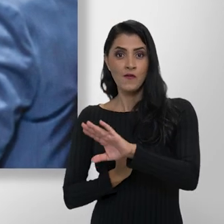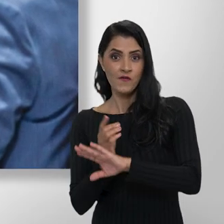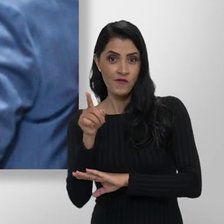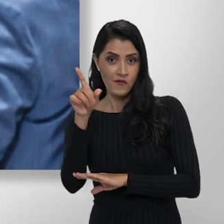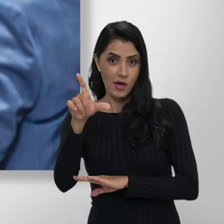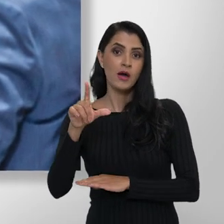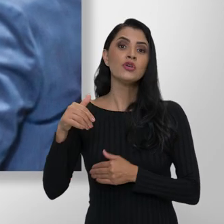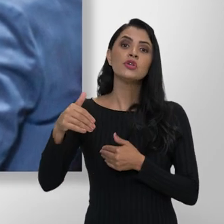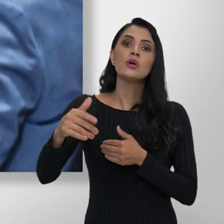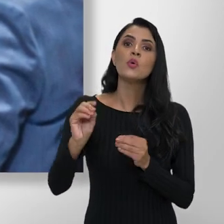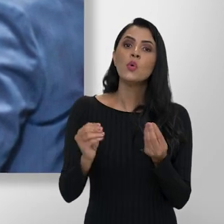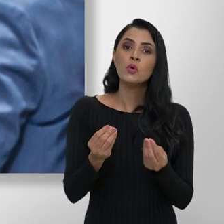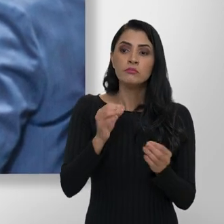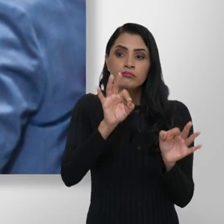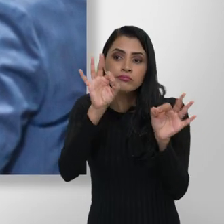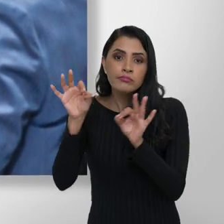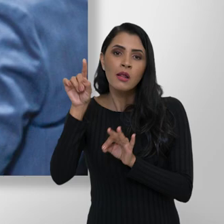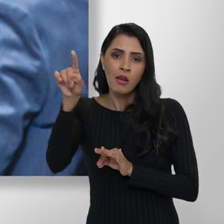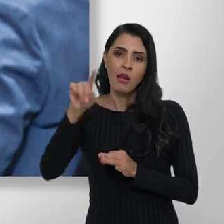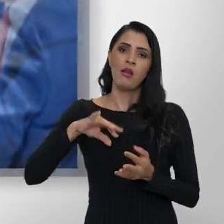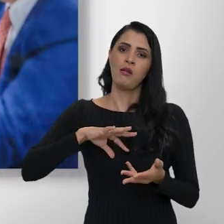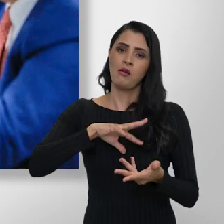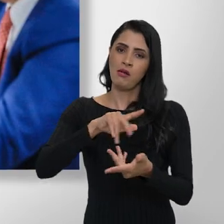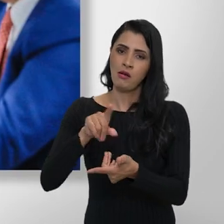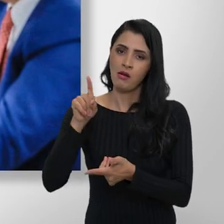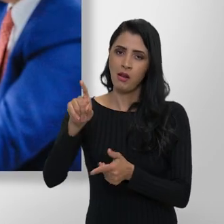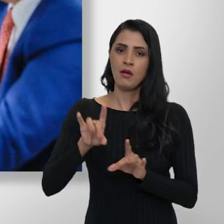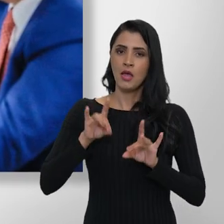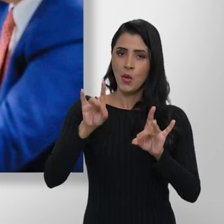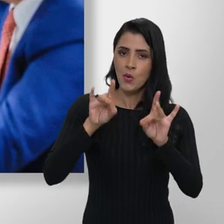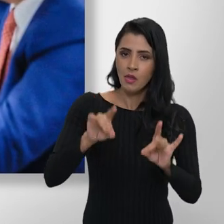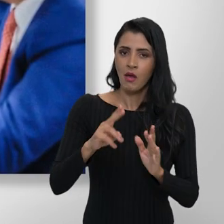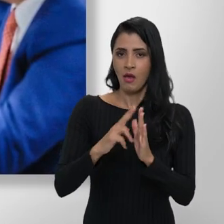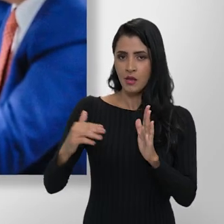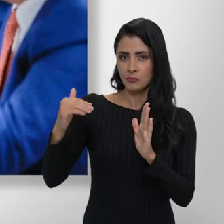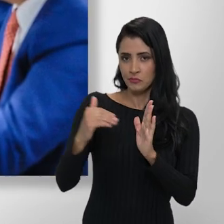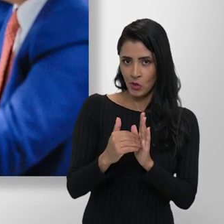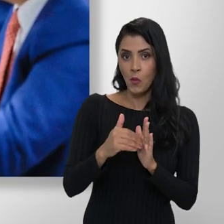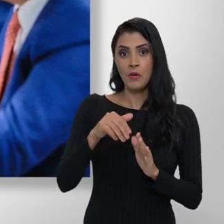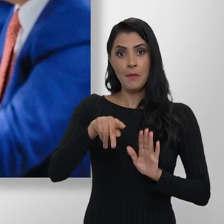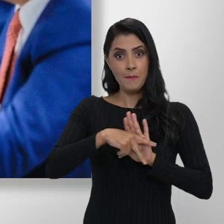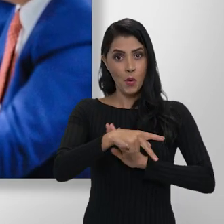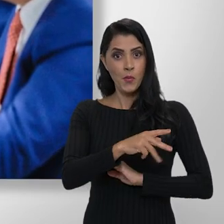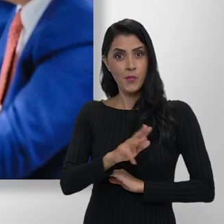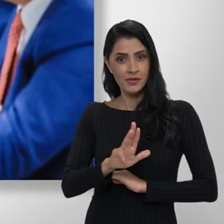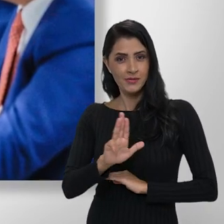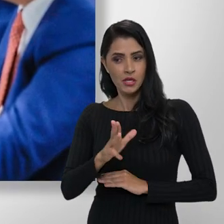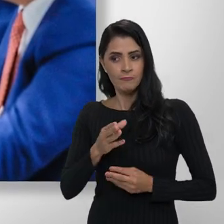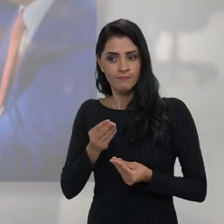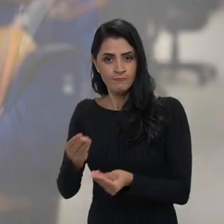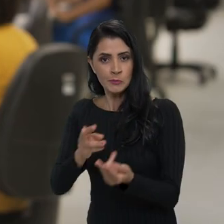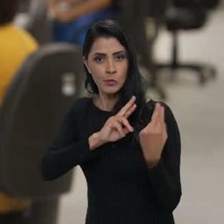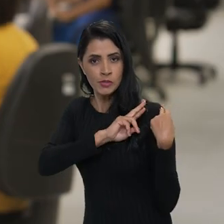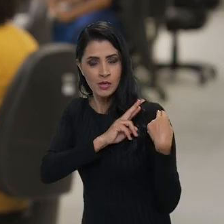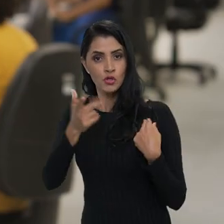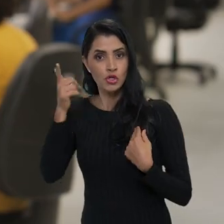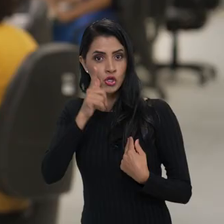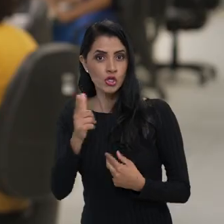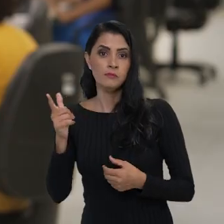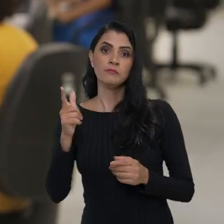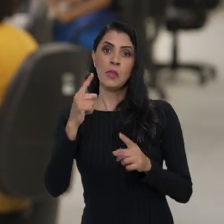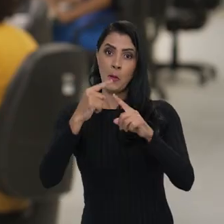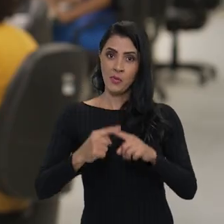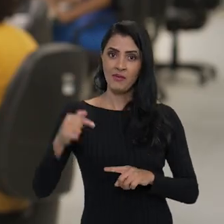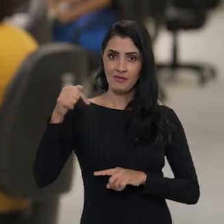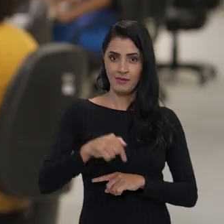ministra embarca nos próximos dias para acompanhar o Mundial na Austrália e Nova Zelândia e recebeu do presidente Lula a missão de